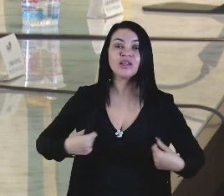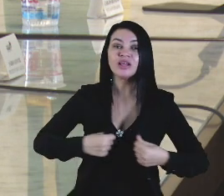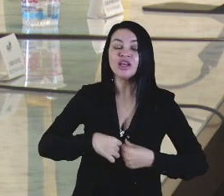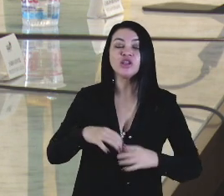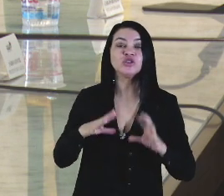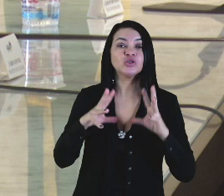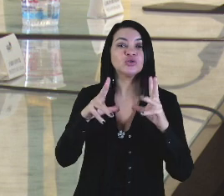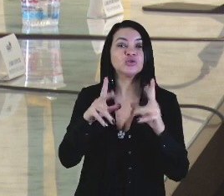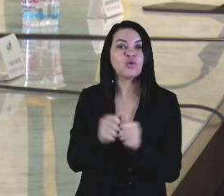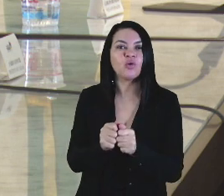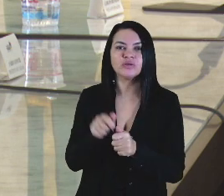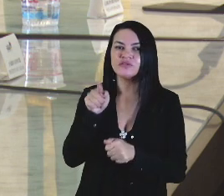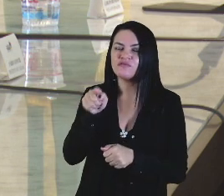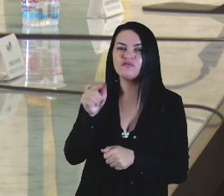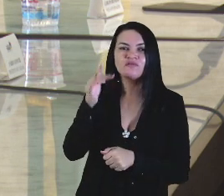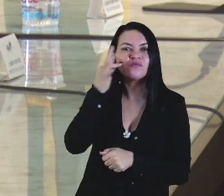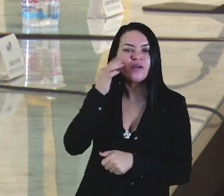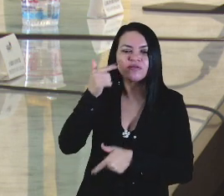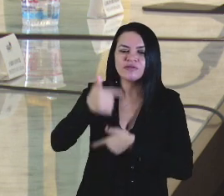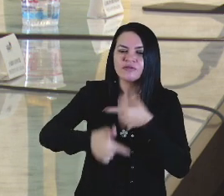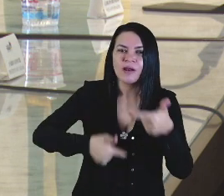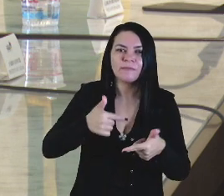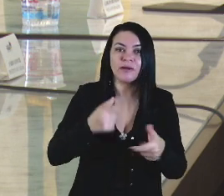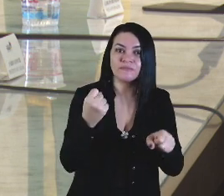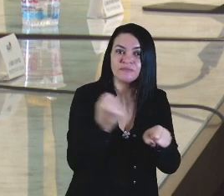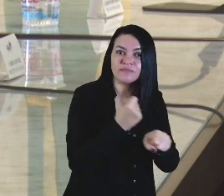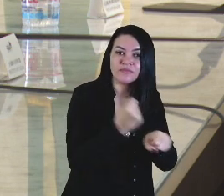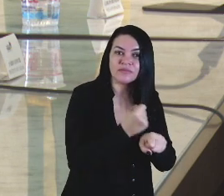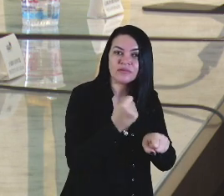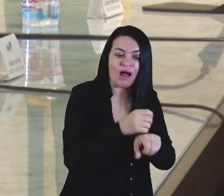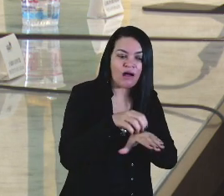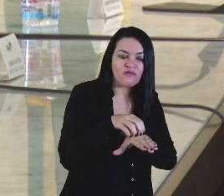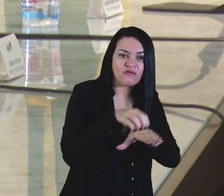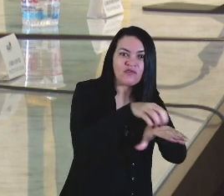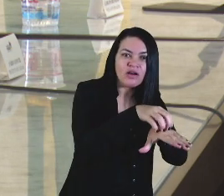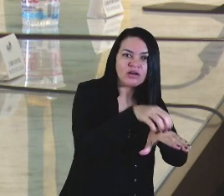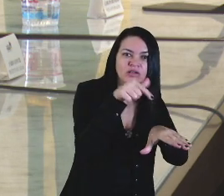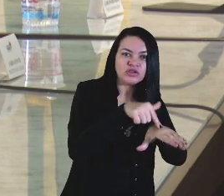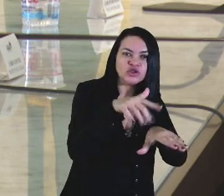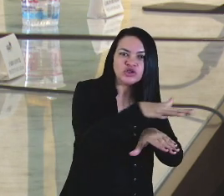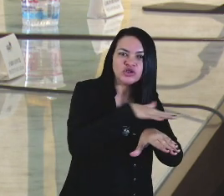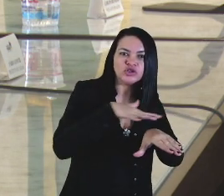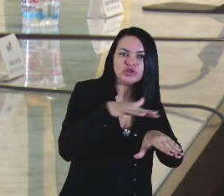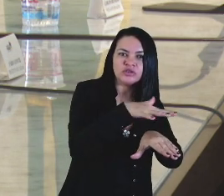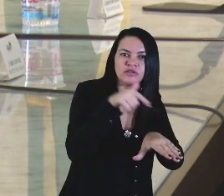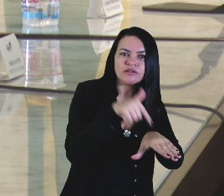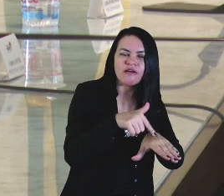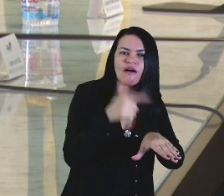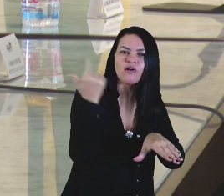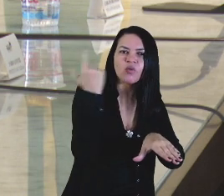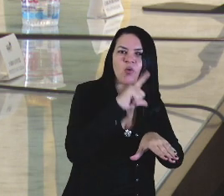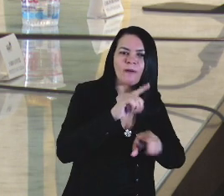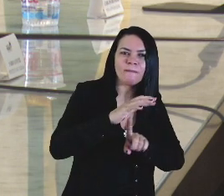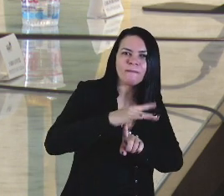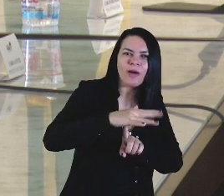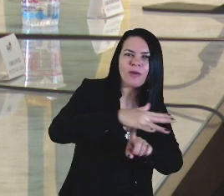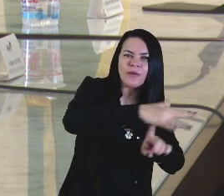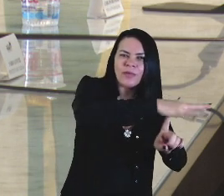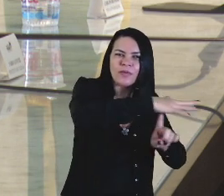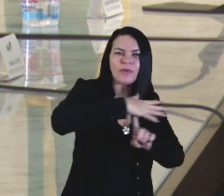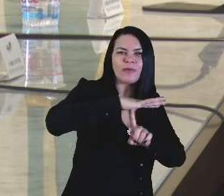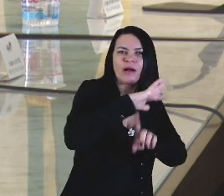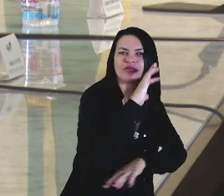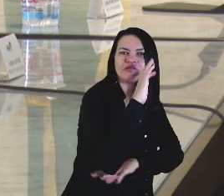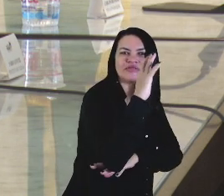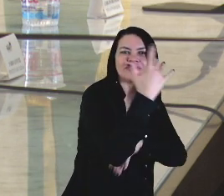todas as áreas. Nesse momento, você atua na área de infraestrutura, dando a possibilidade, nesse parque, tanto no parque